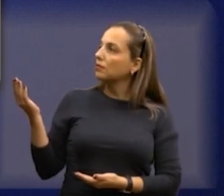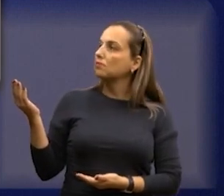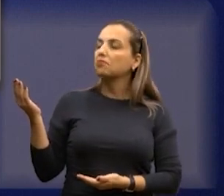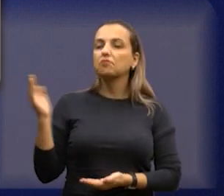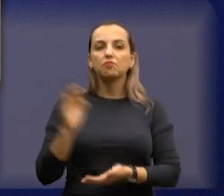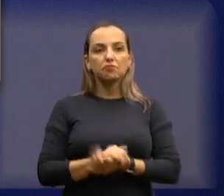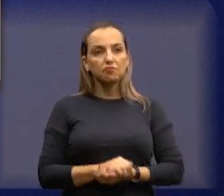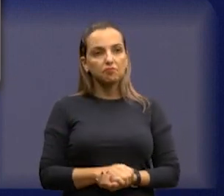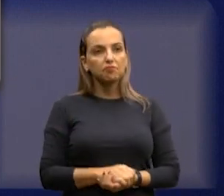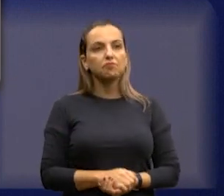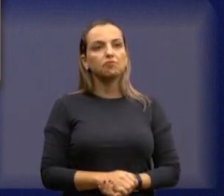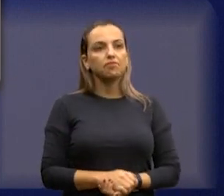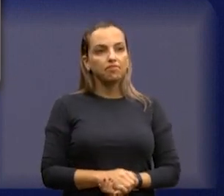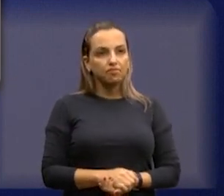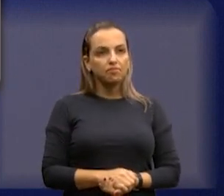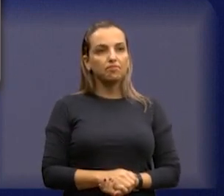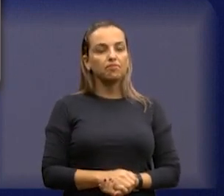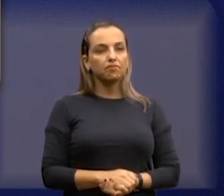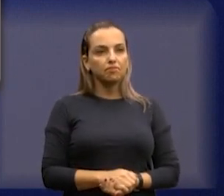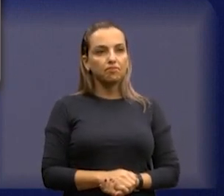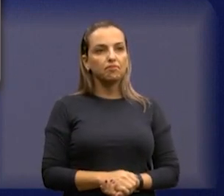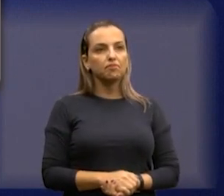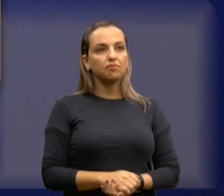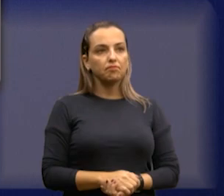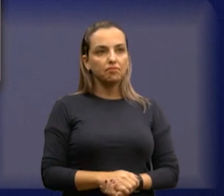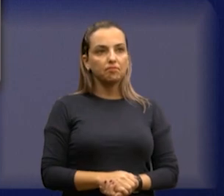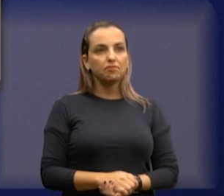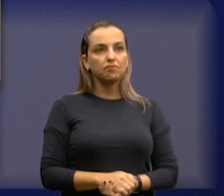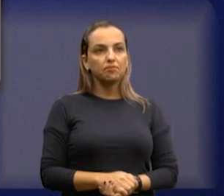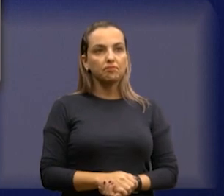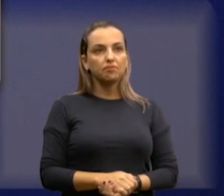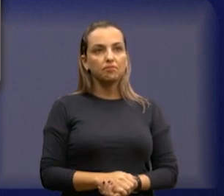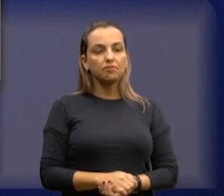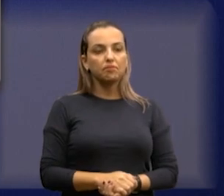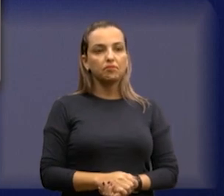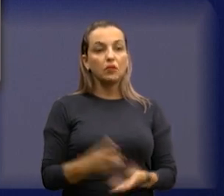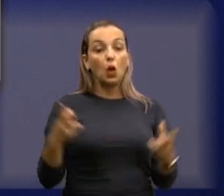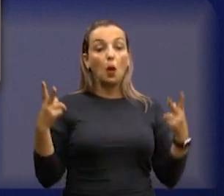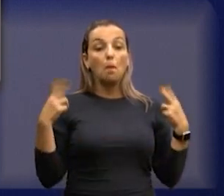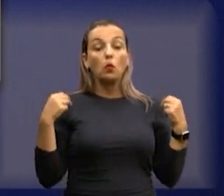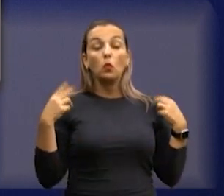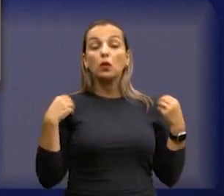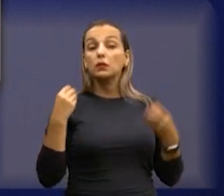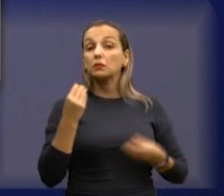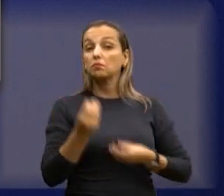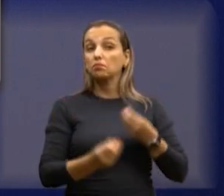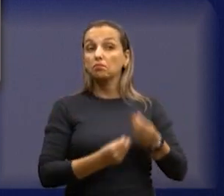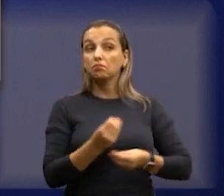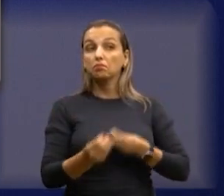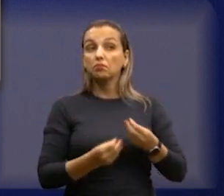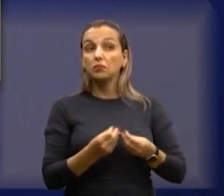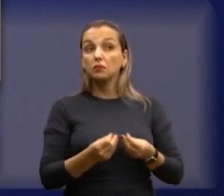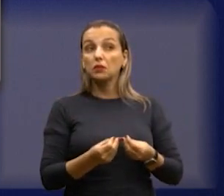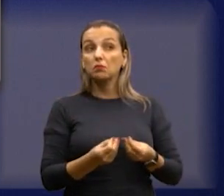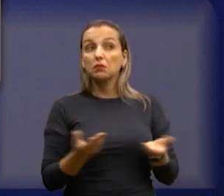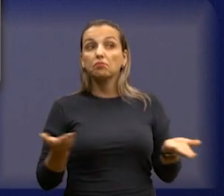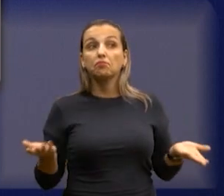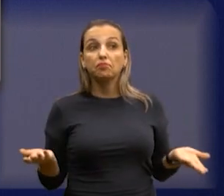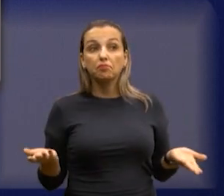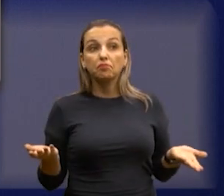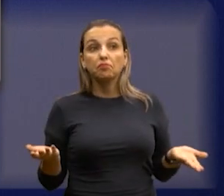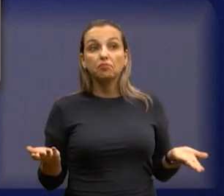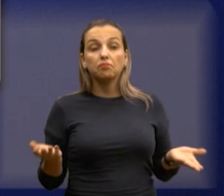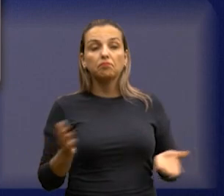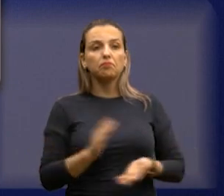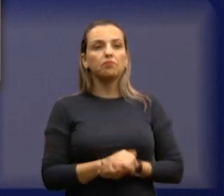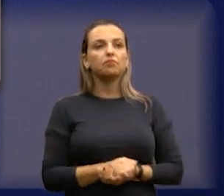olha lá que bacana, olha esse carro onde foi cair, agora o motorista estava de que jeito? Sabe que bebeu, não enxergou, mas não é esse